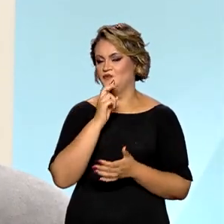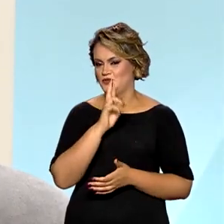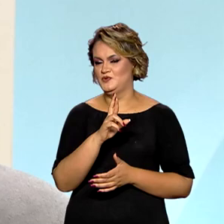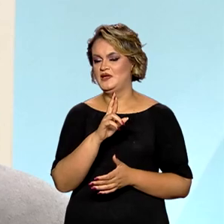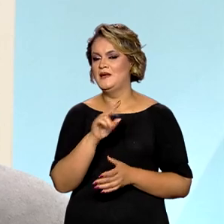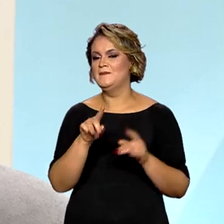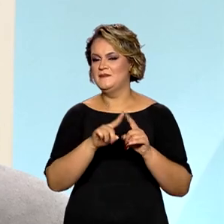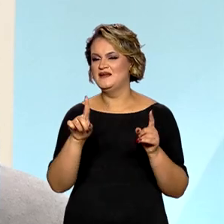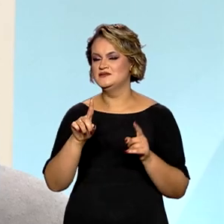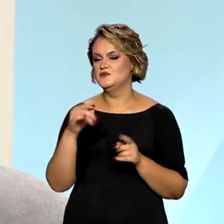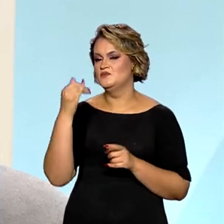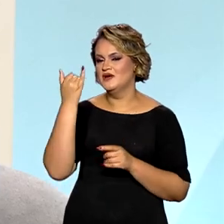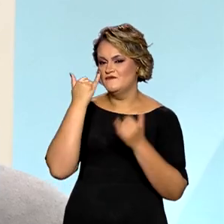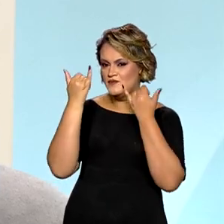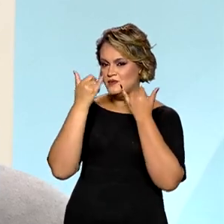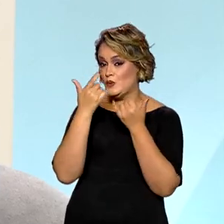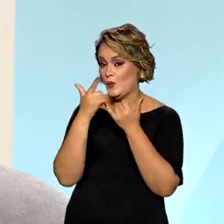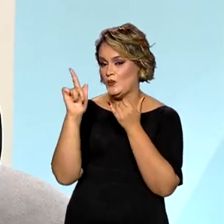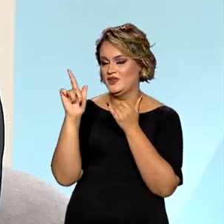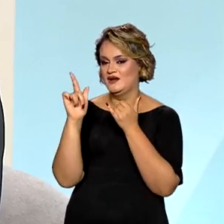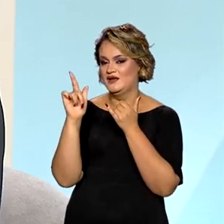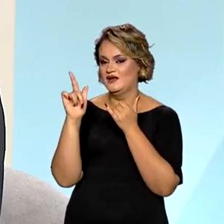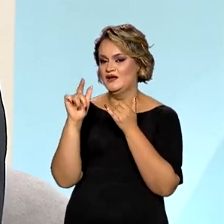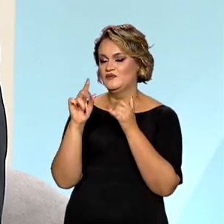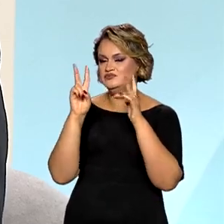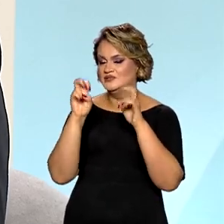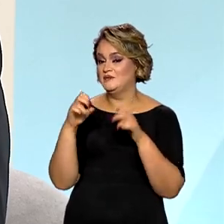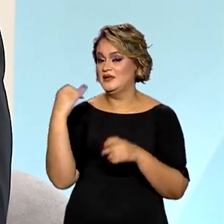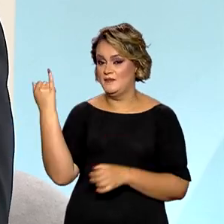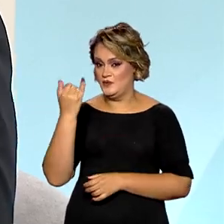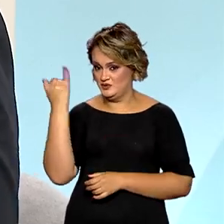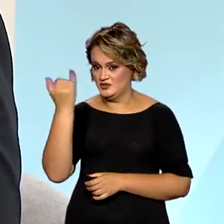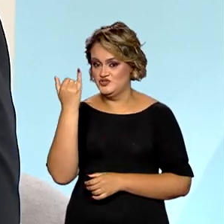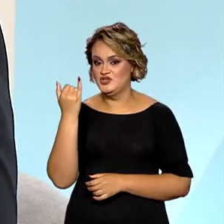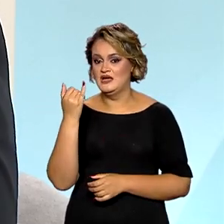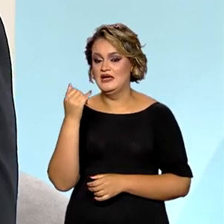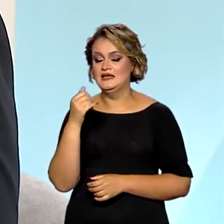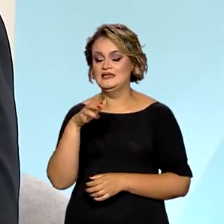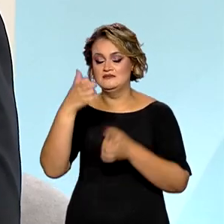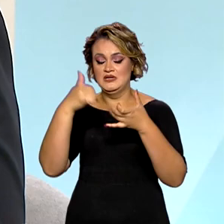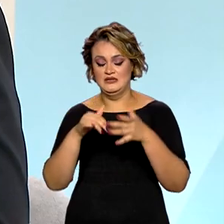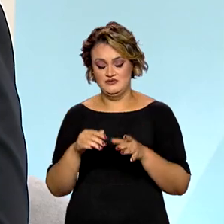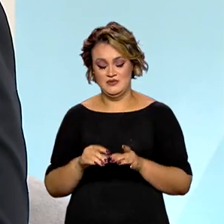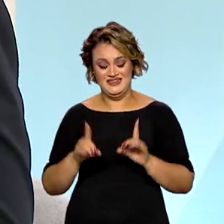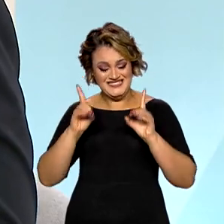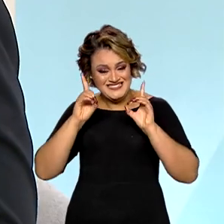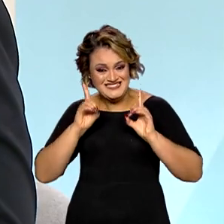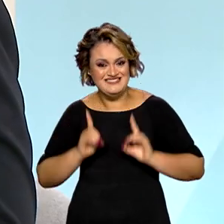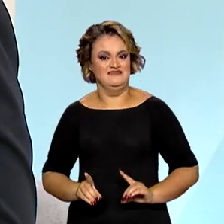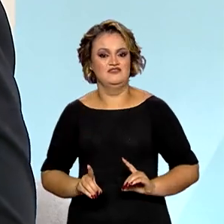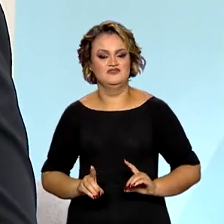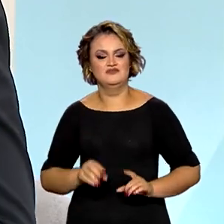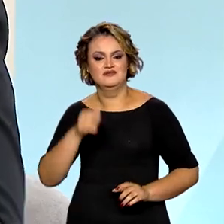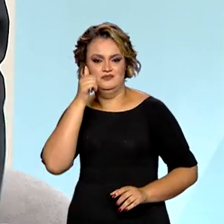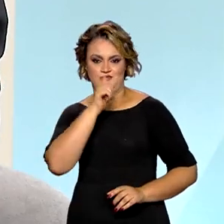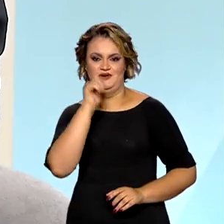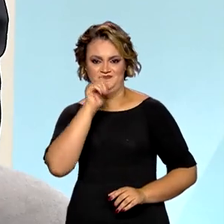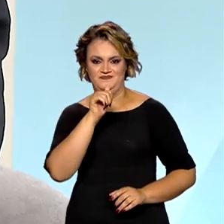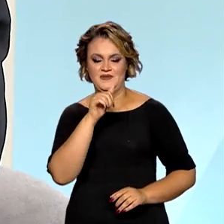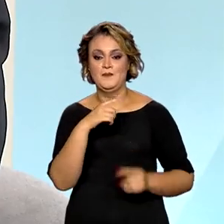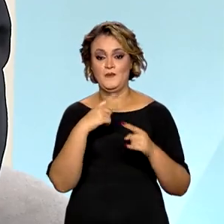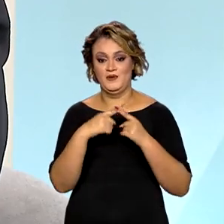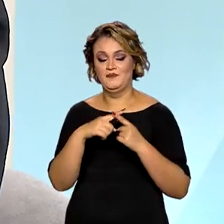mas eu queria trazer um assunto que para mim é muito caro, que é a respeito da dignidade da mulher. A mulher que ela vai buscar o